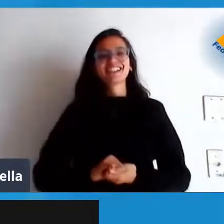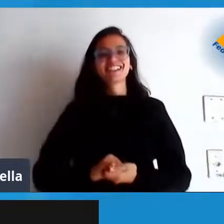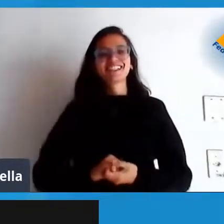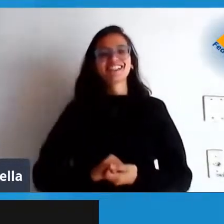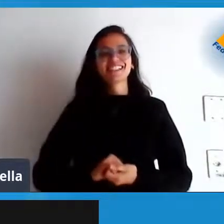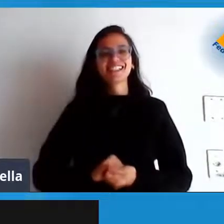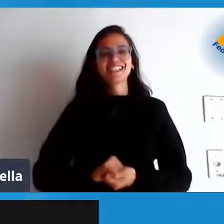tchau